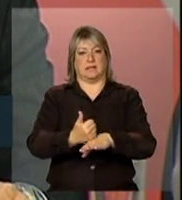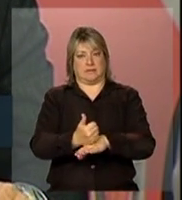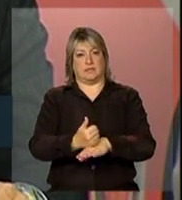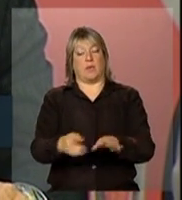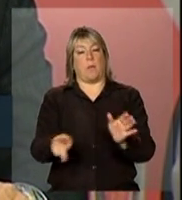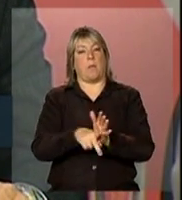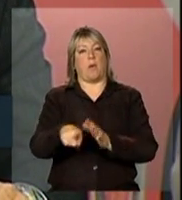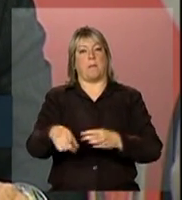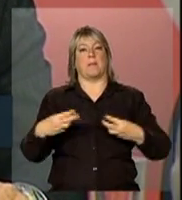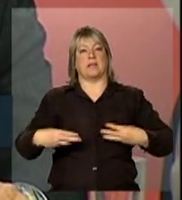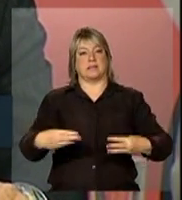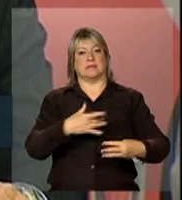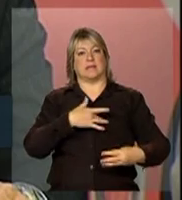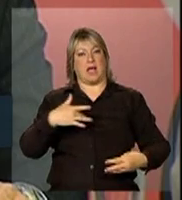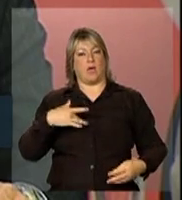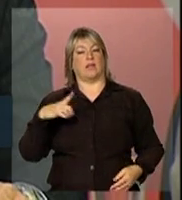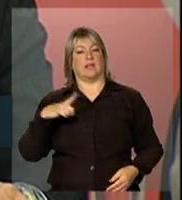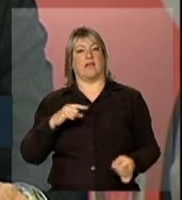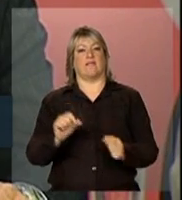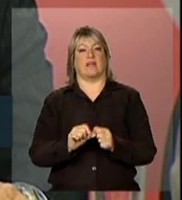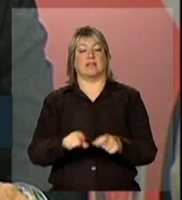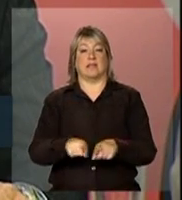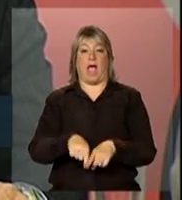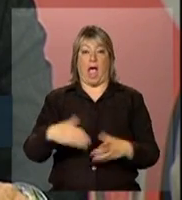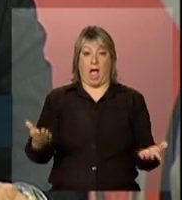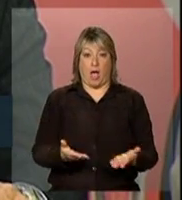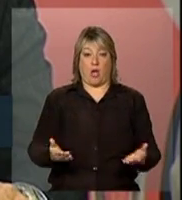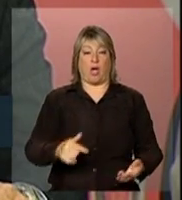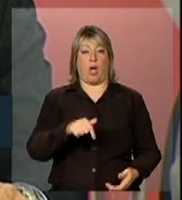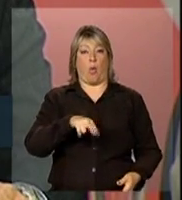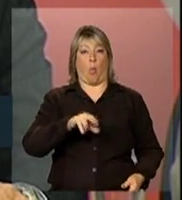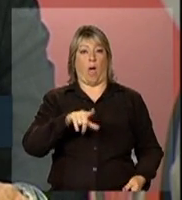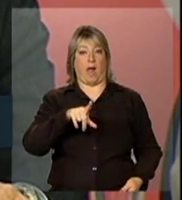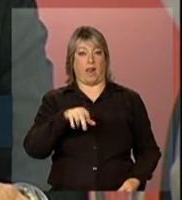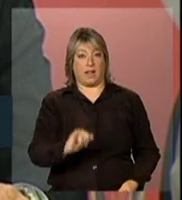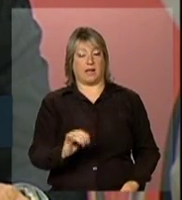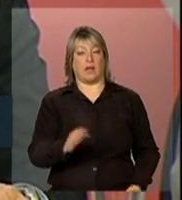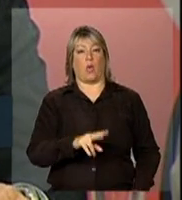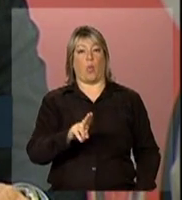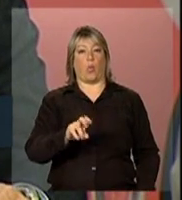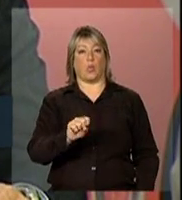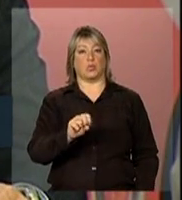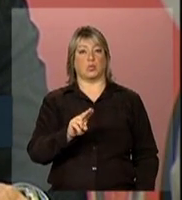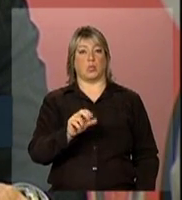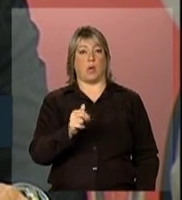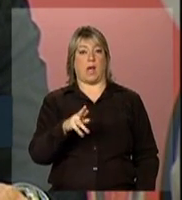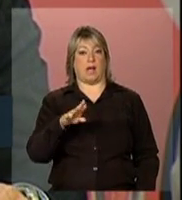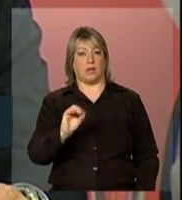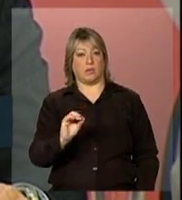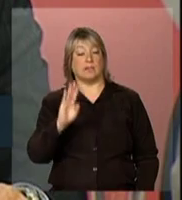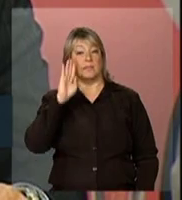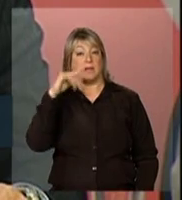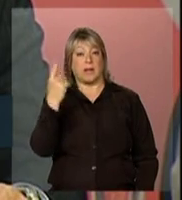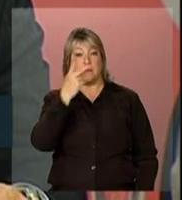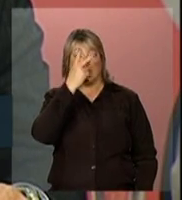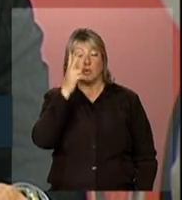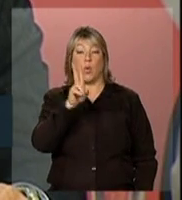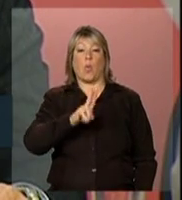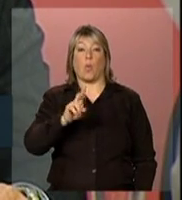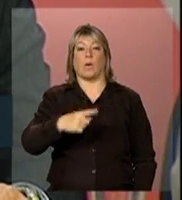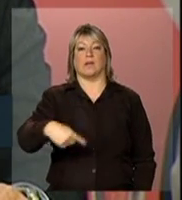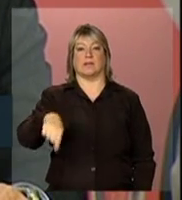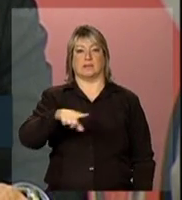Saúde. Estamos preparando agora o Quali-Usuário, que é um processo de avaliação a partir dos usuários dos serviços que